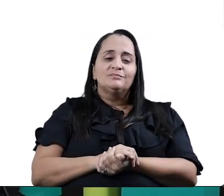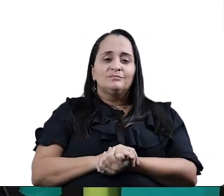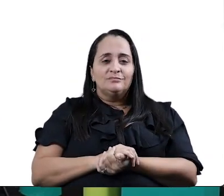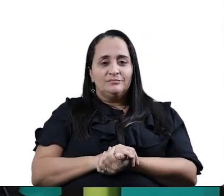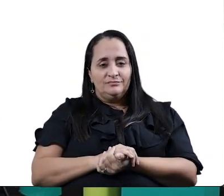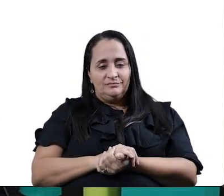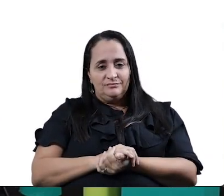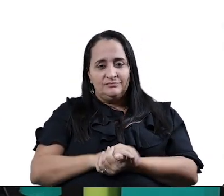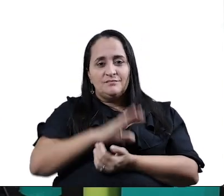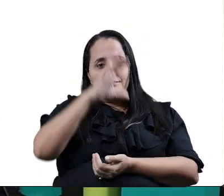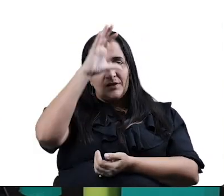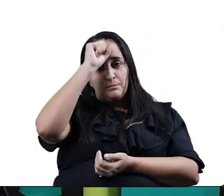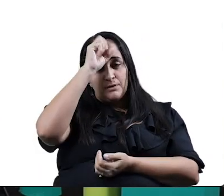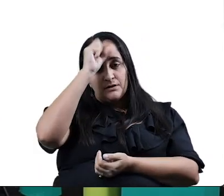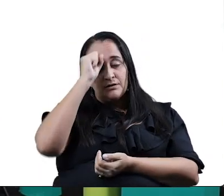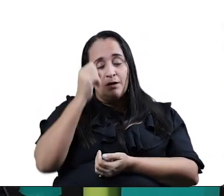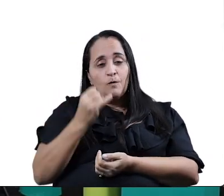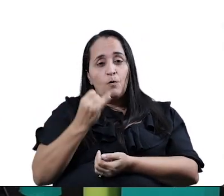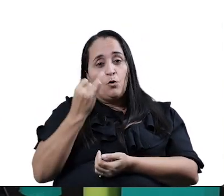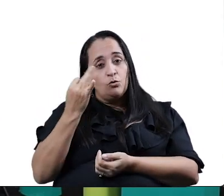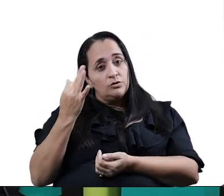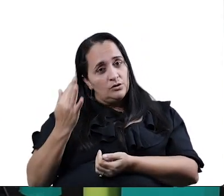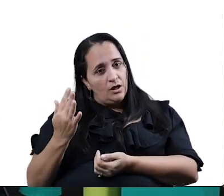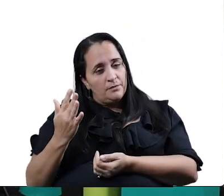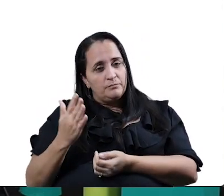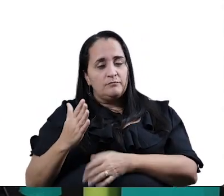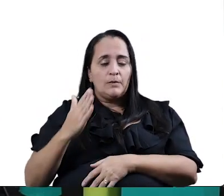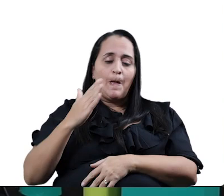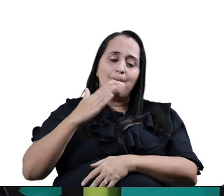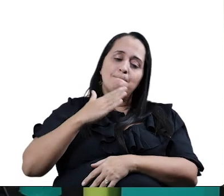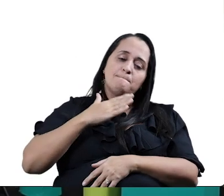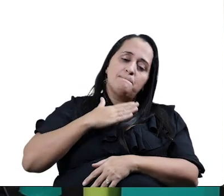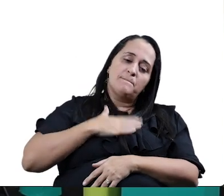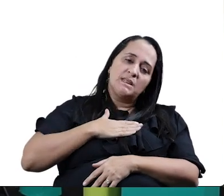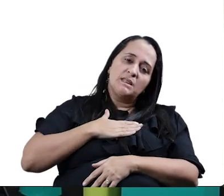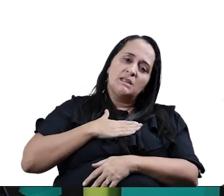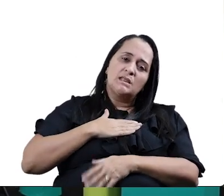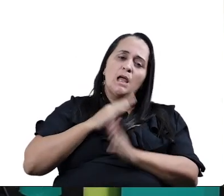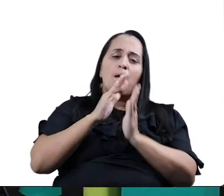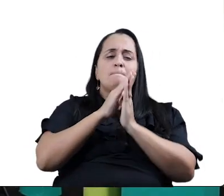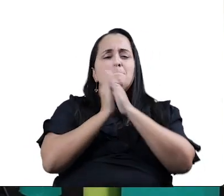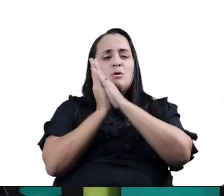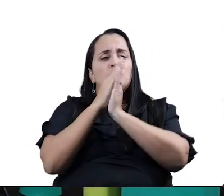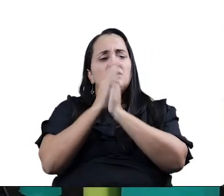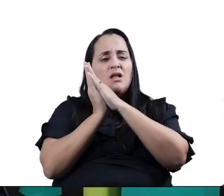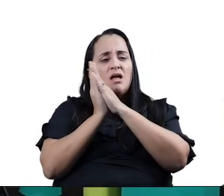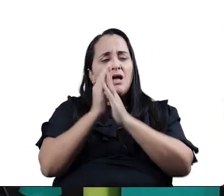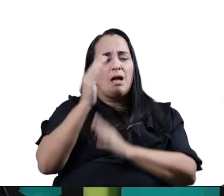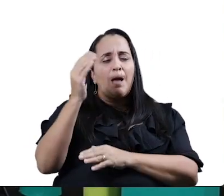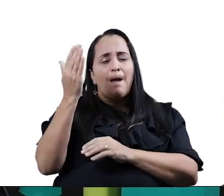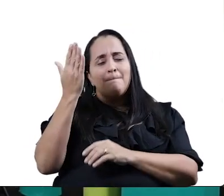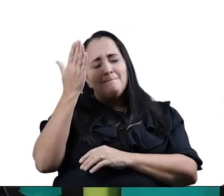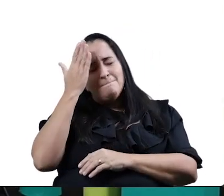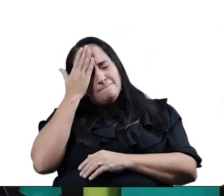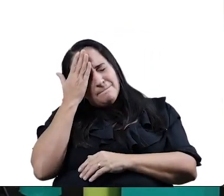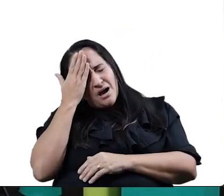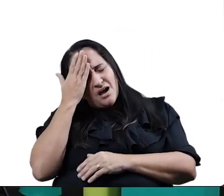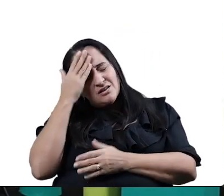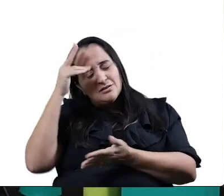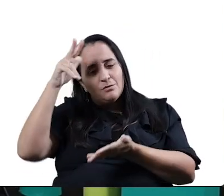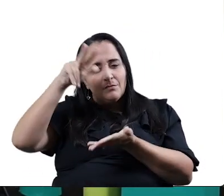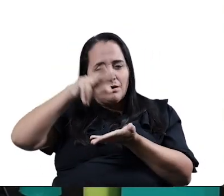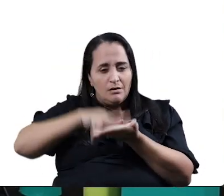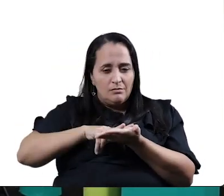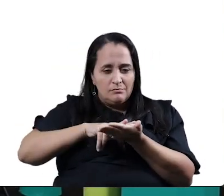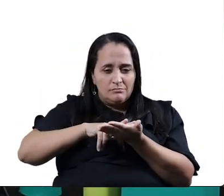horas. Aprender a contar, porque fala assim... Minha boneca de lata bateu a cabeça no chão.